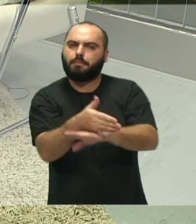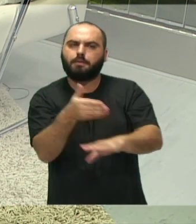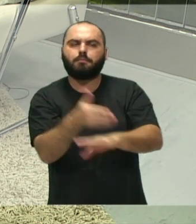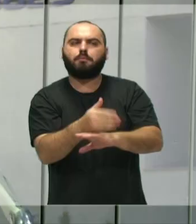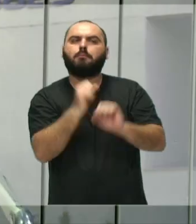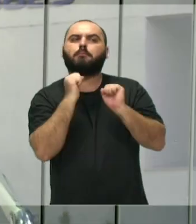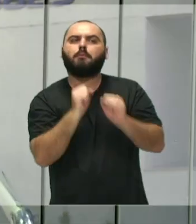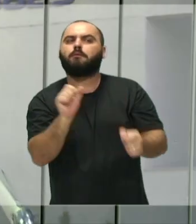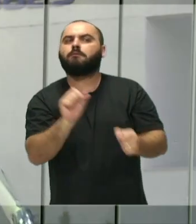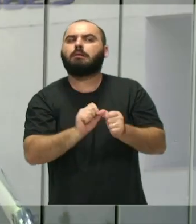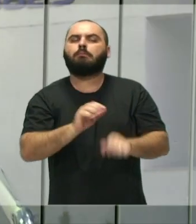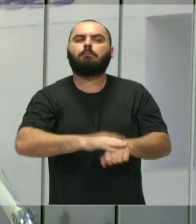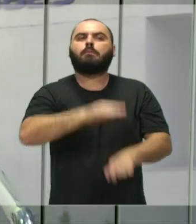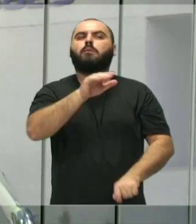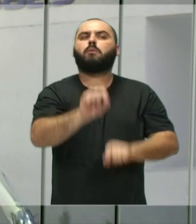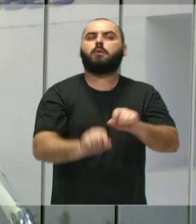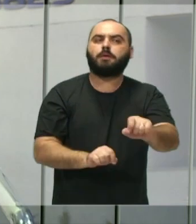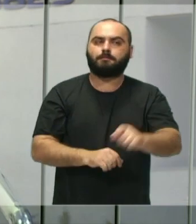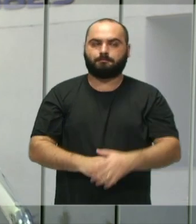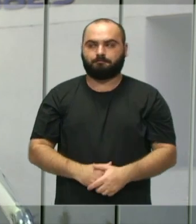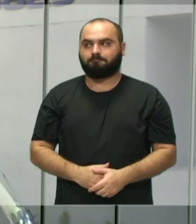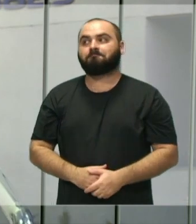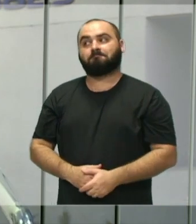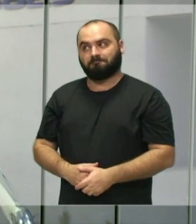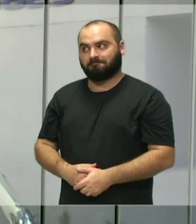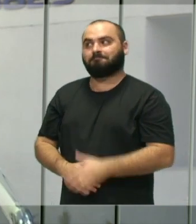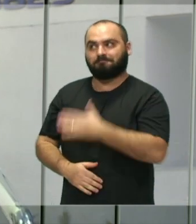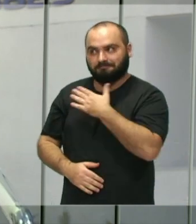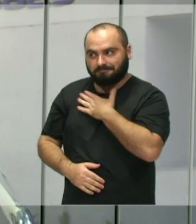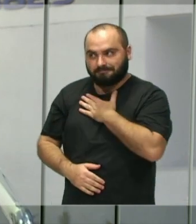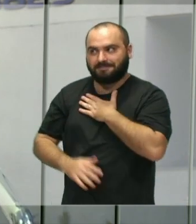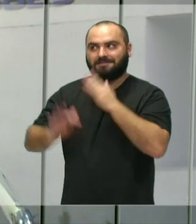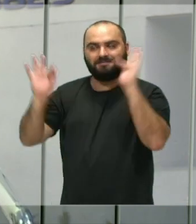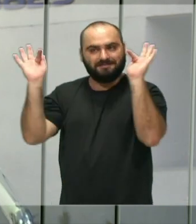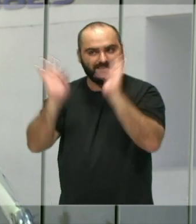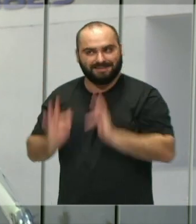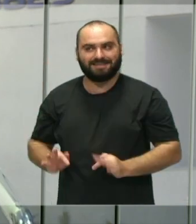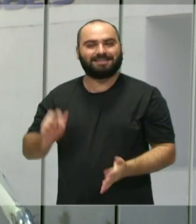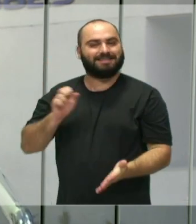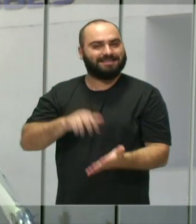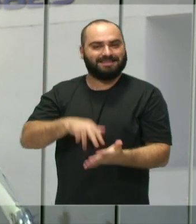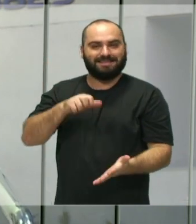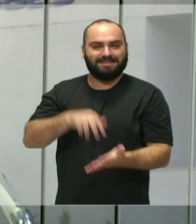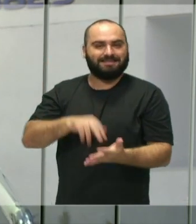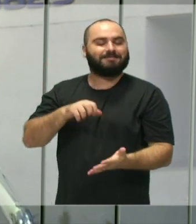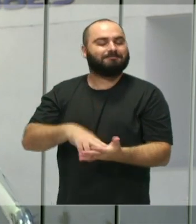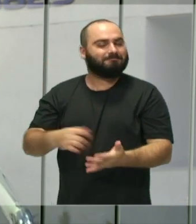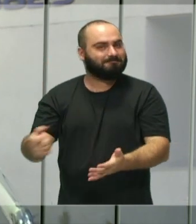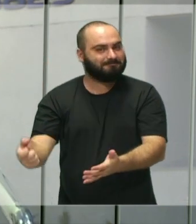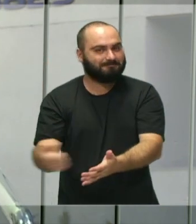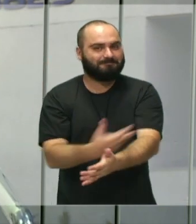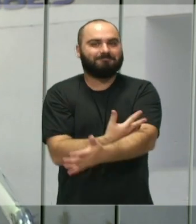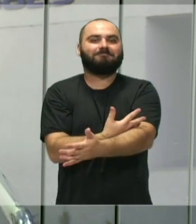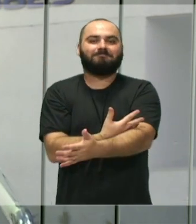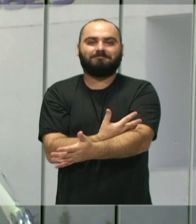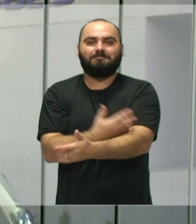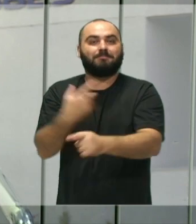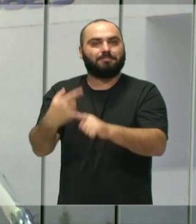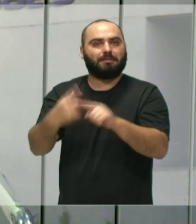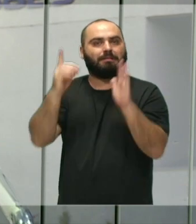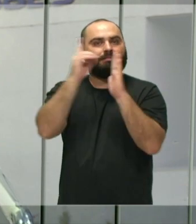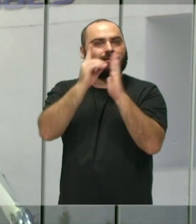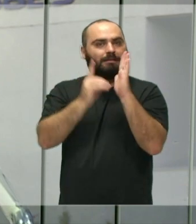feito? Agora a gente já está, estou muito feliz, né? Meu Deus, fiquei muito emocionada até quando o decreto foi